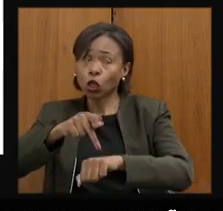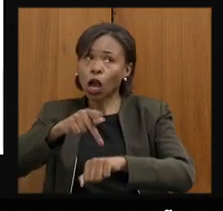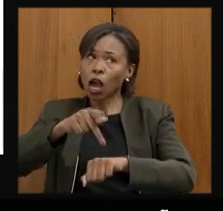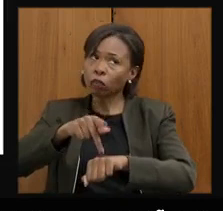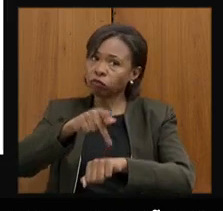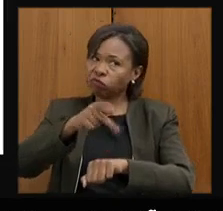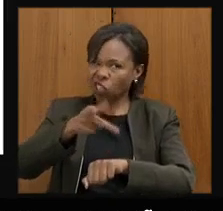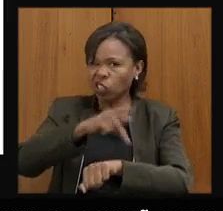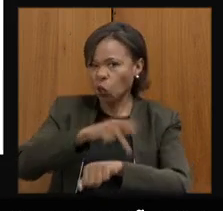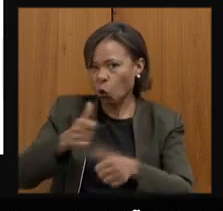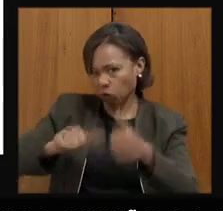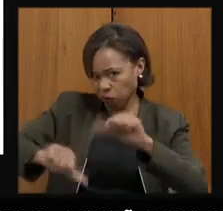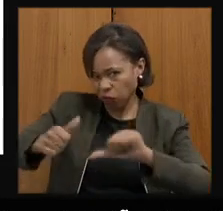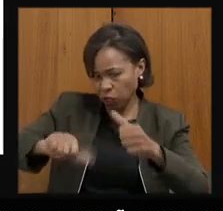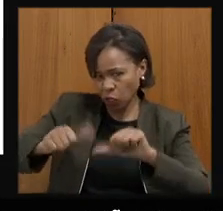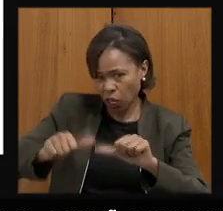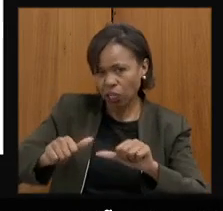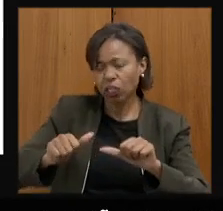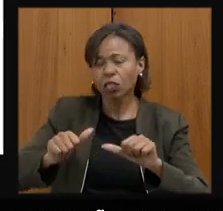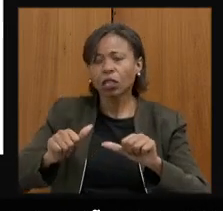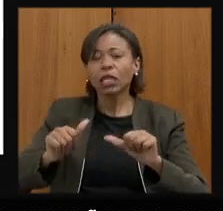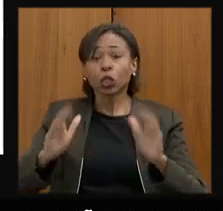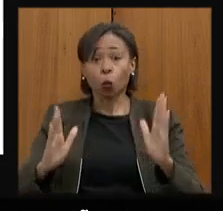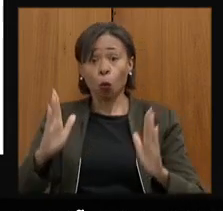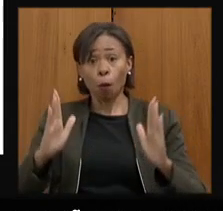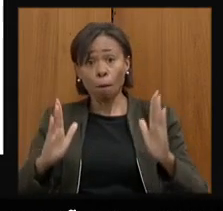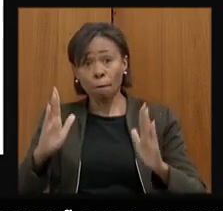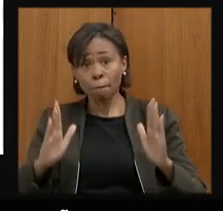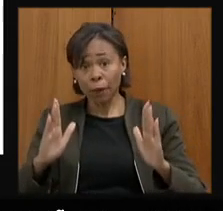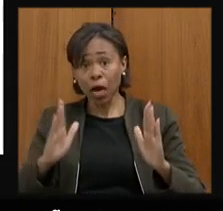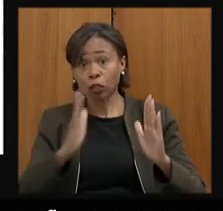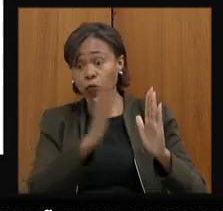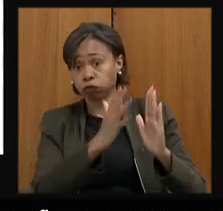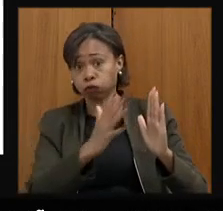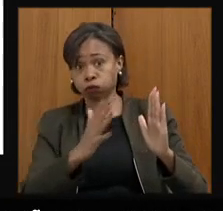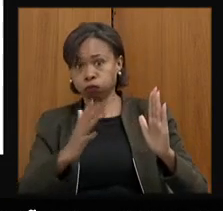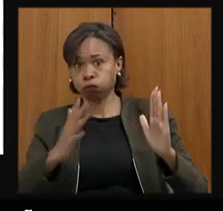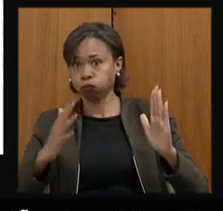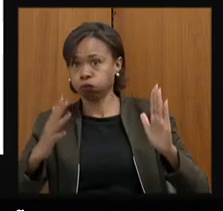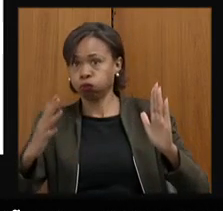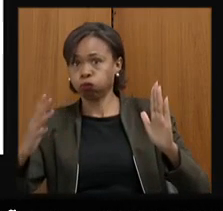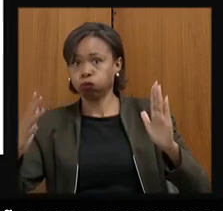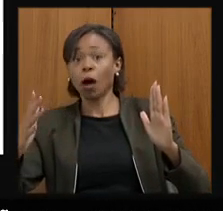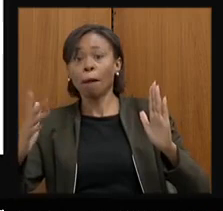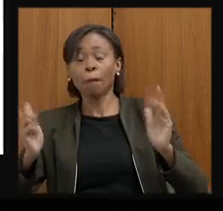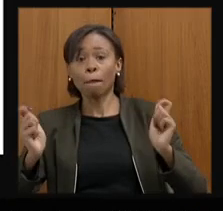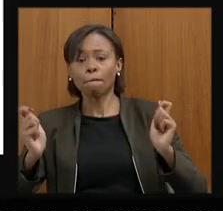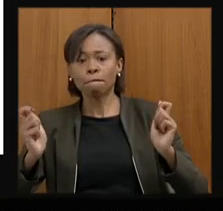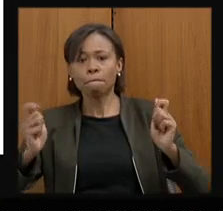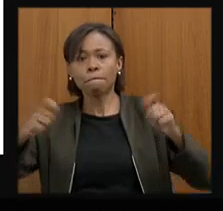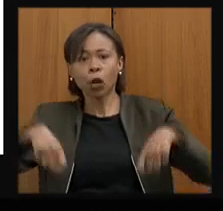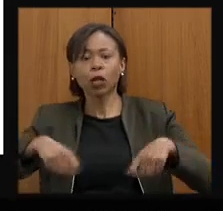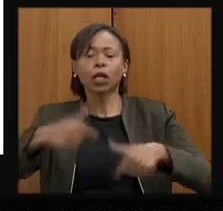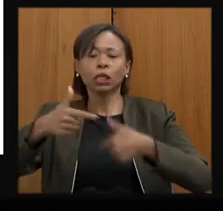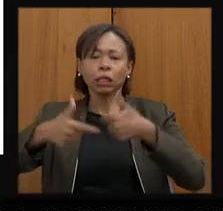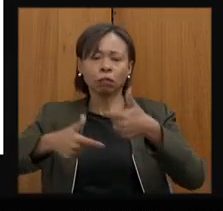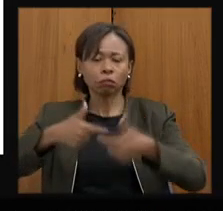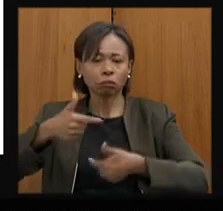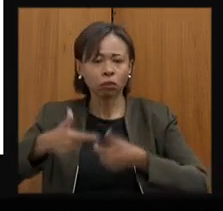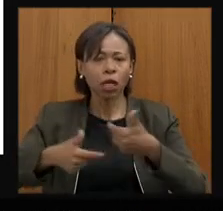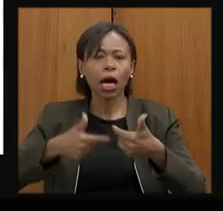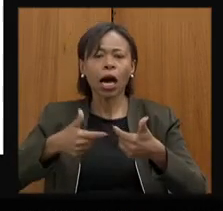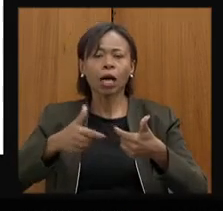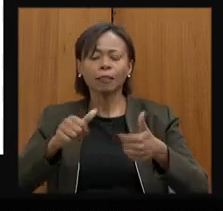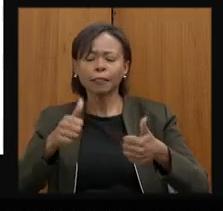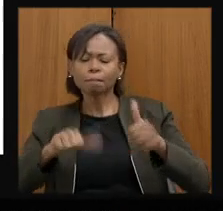10 de maio. Demos um prazo bastante extenso e considerável para conseguir trabalhar e ter esses